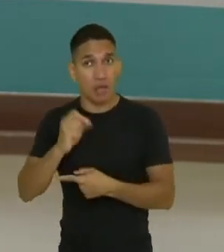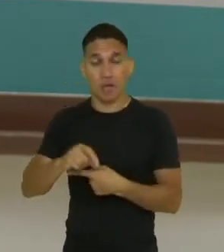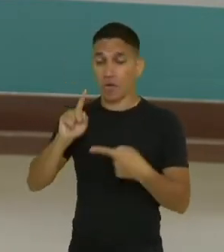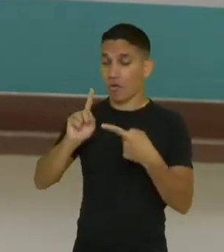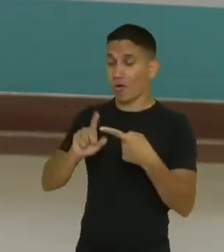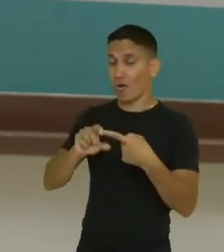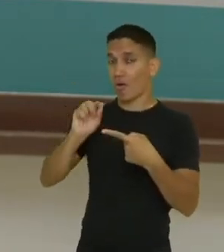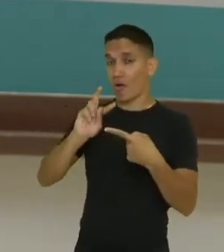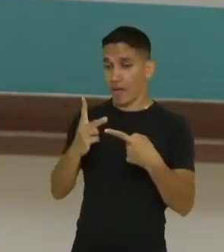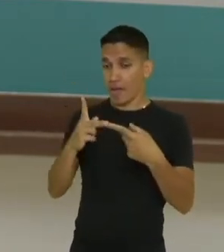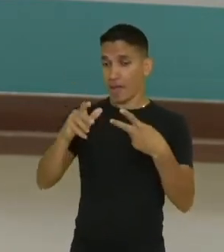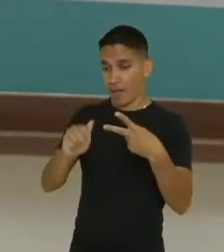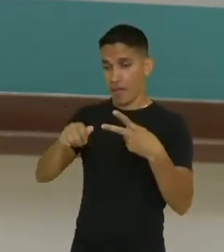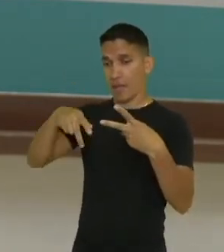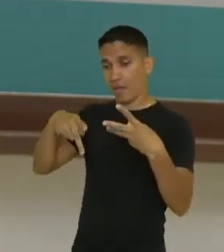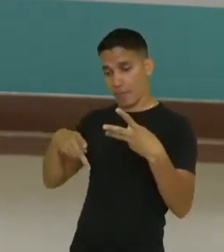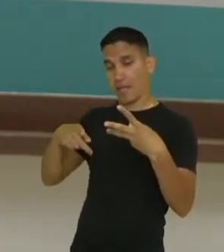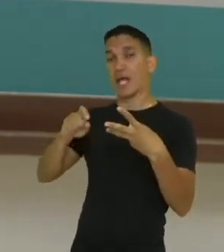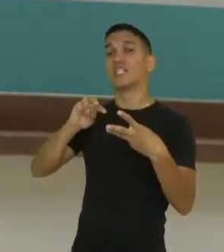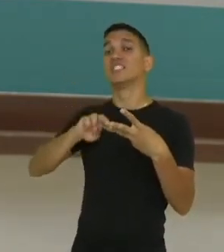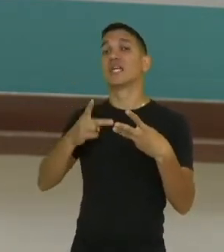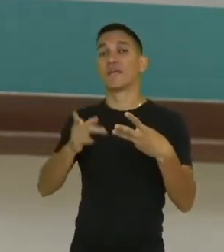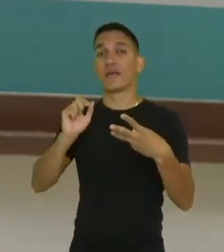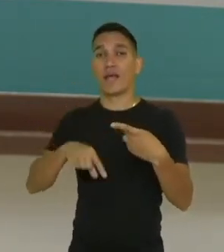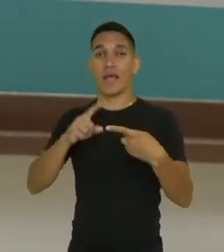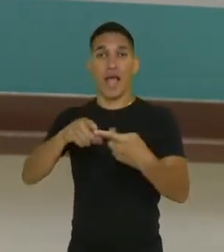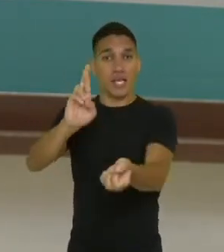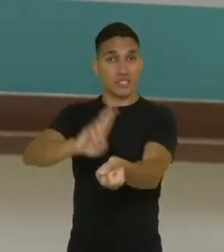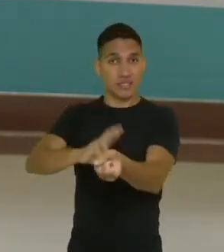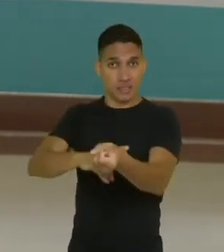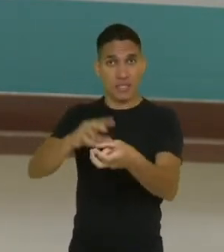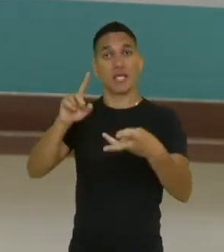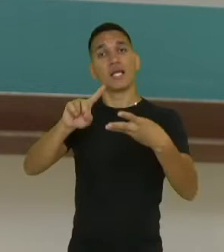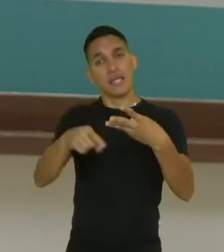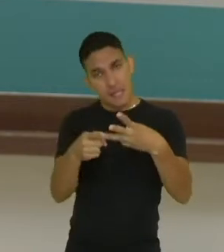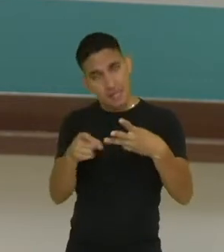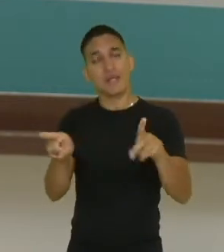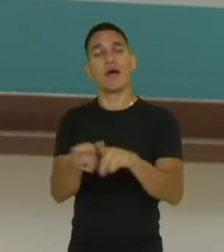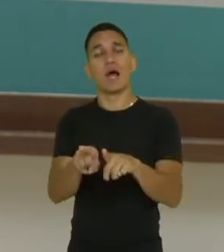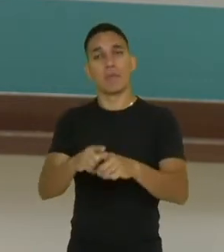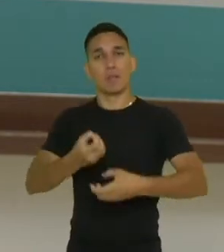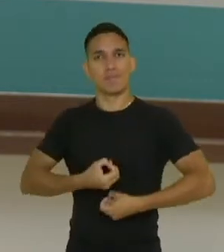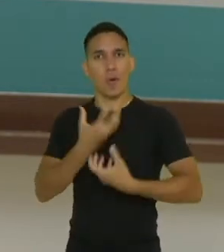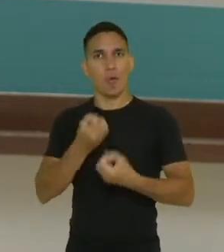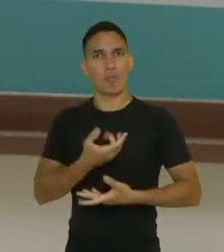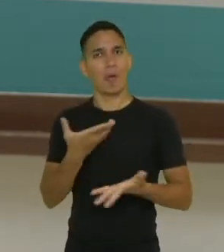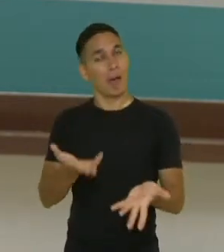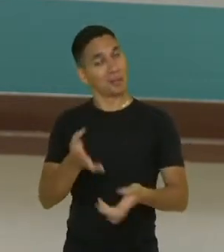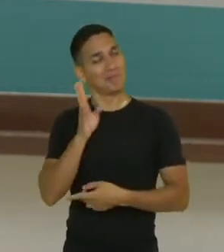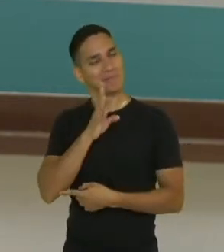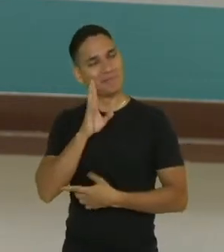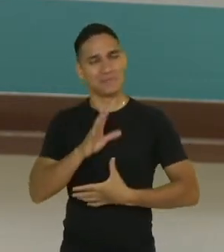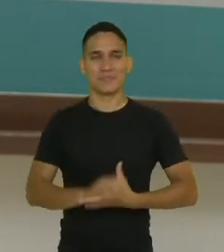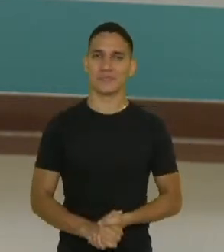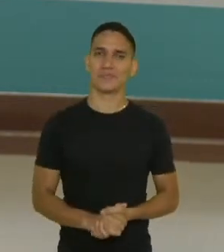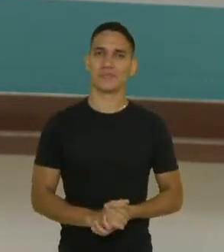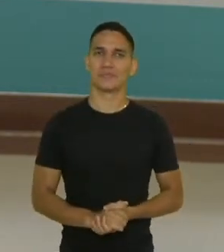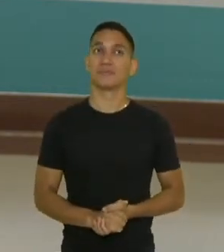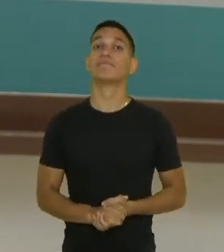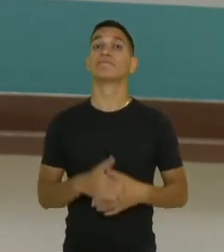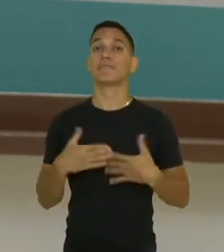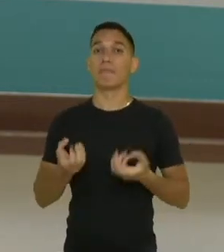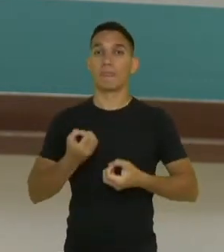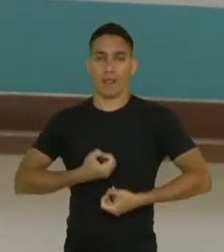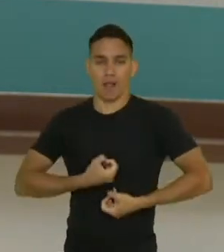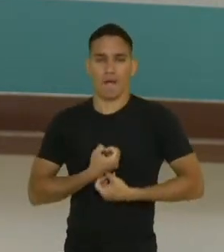rhythm and poetry, ritmo e poesia. Olha que legal! A